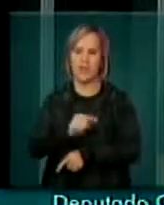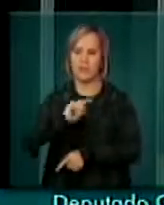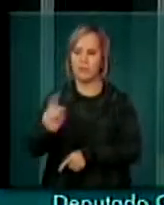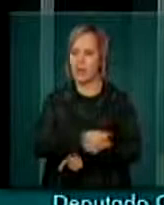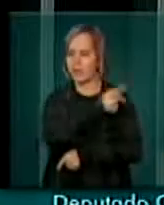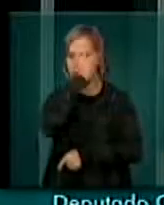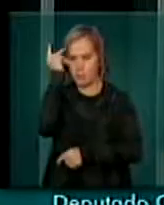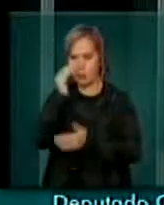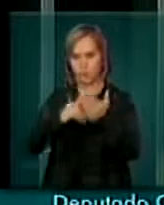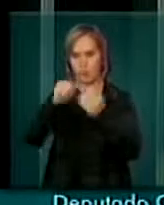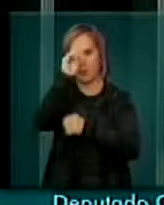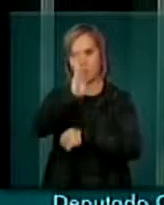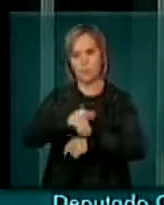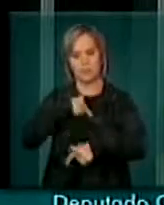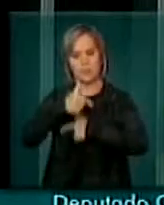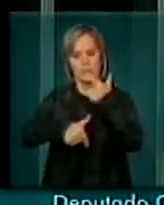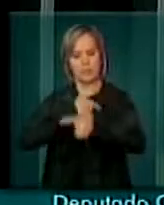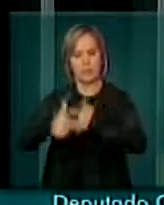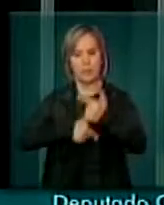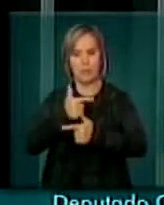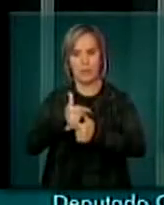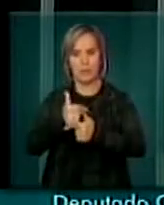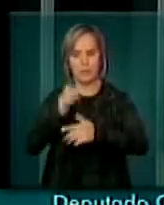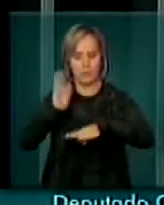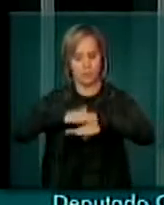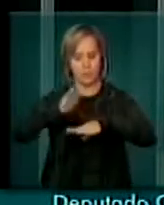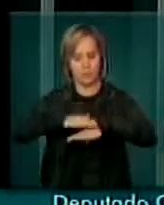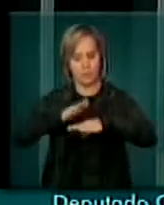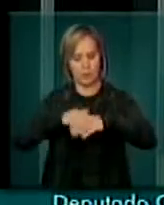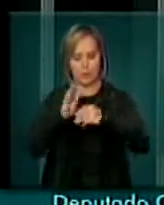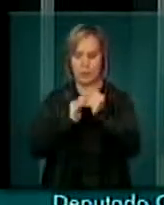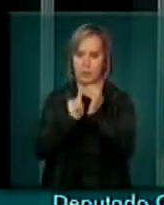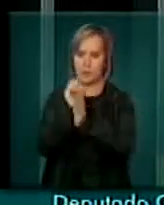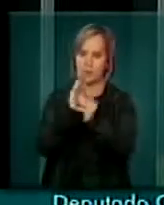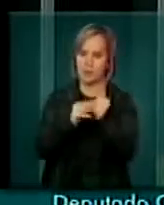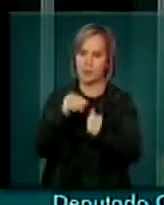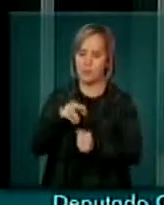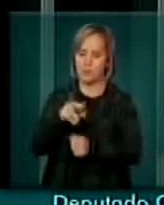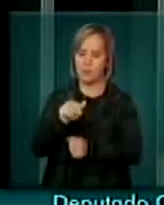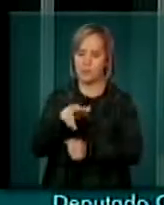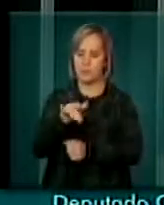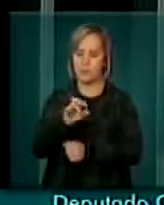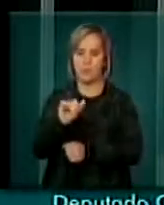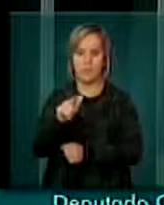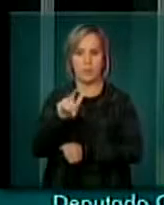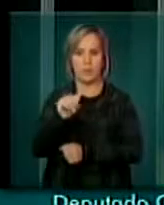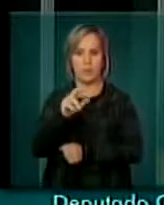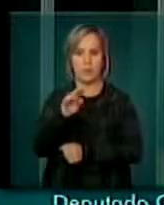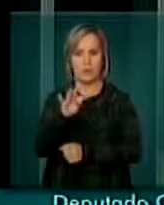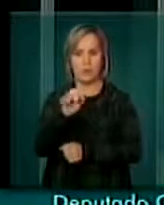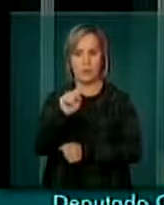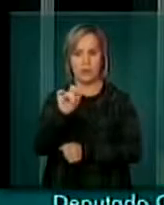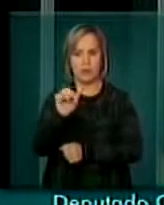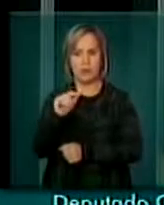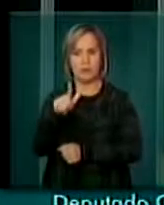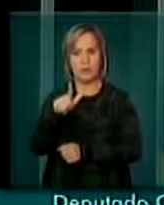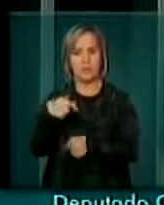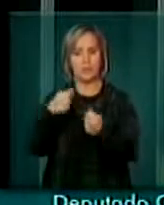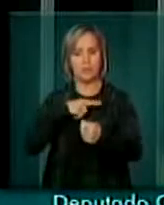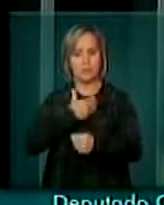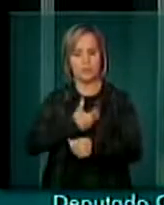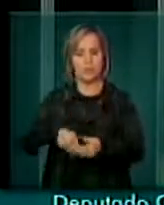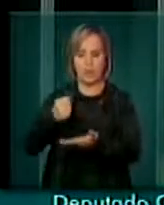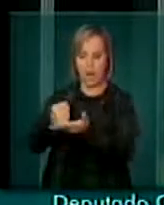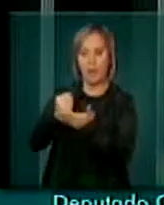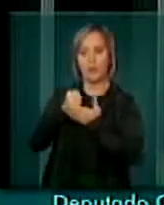garimpeiros por todo o Brasil trabalham de forma manual, de forma artesanal. Essas pessoas merecem e devam ter do governo um apoio